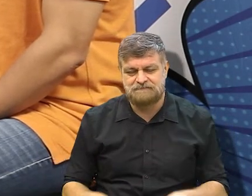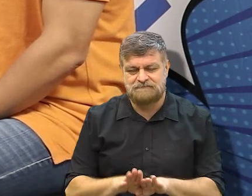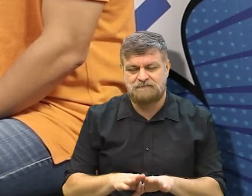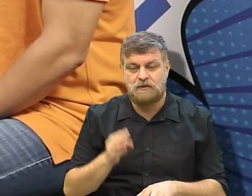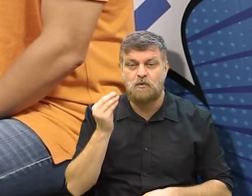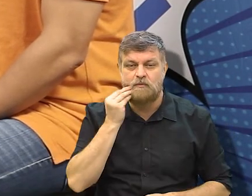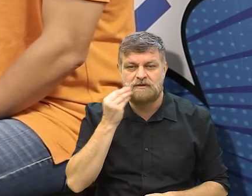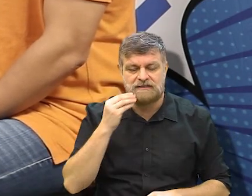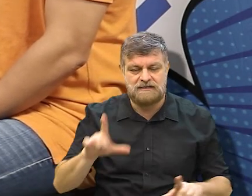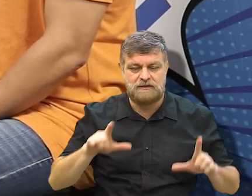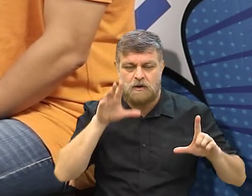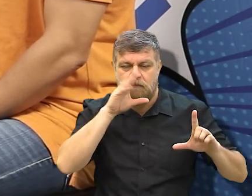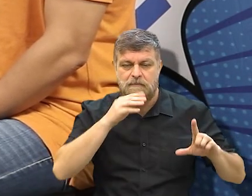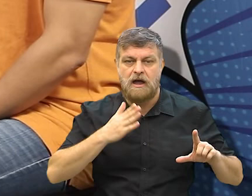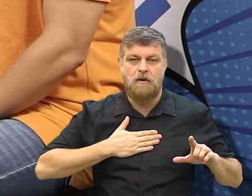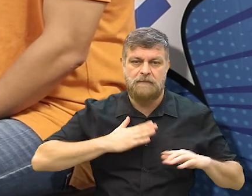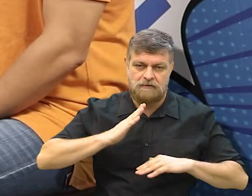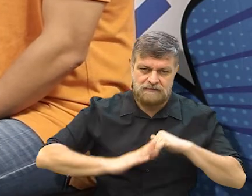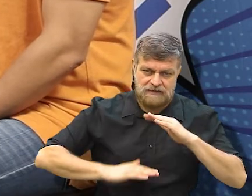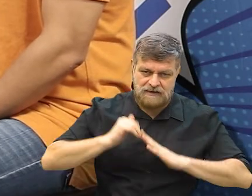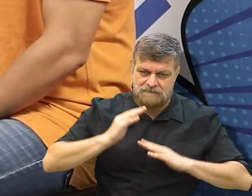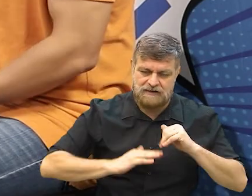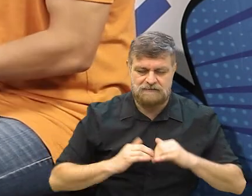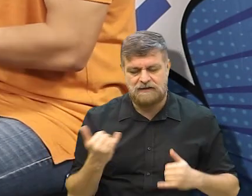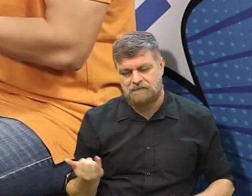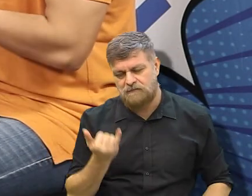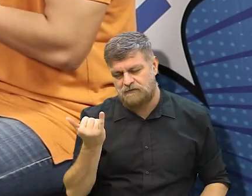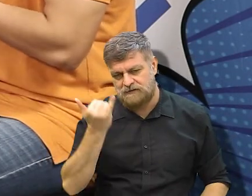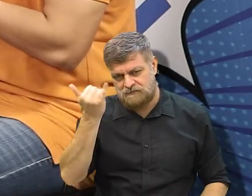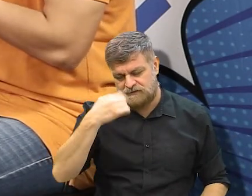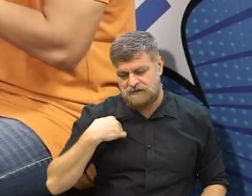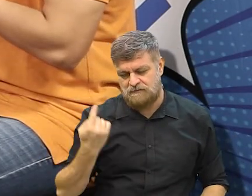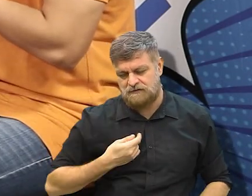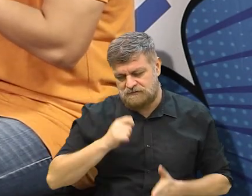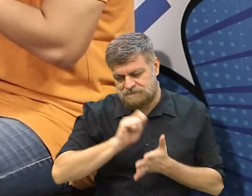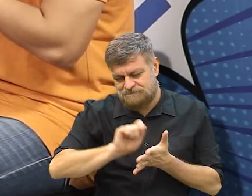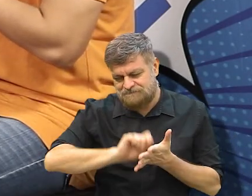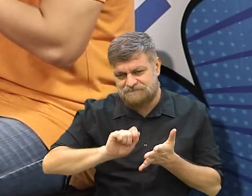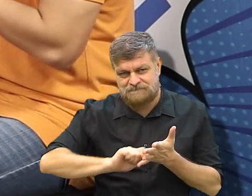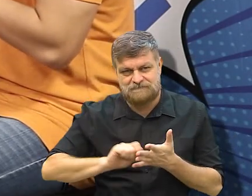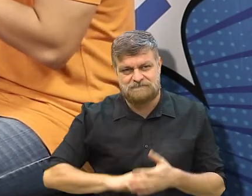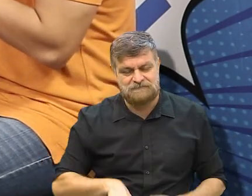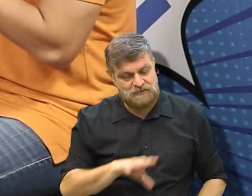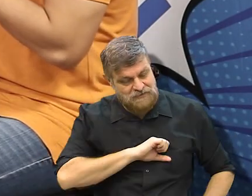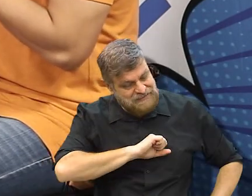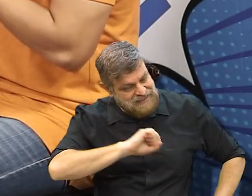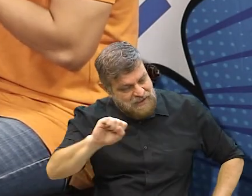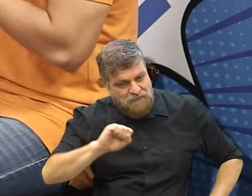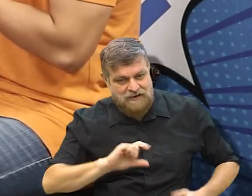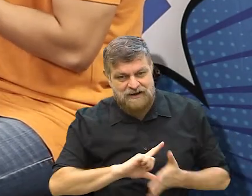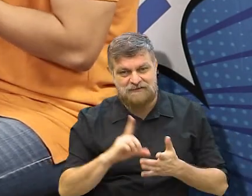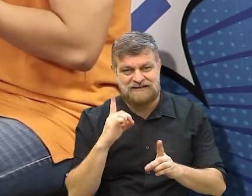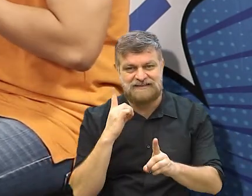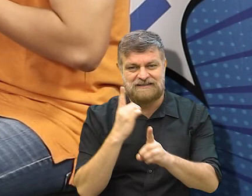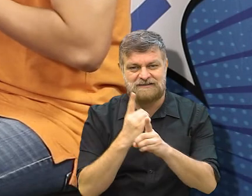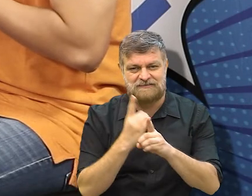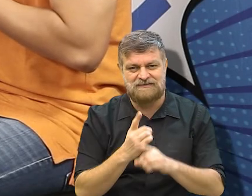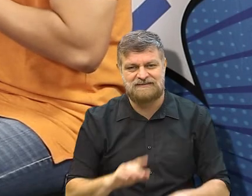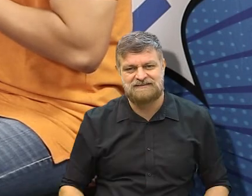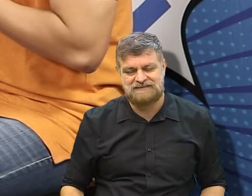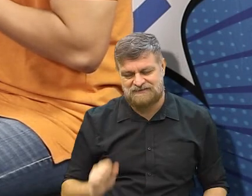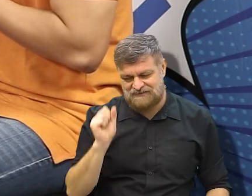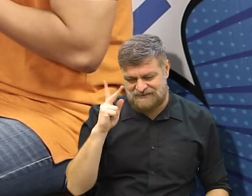né, poder dar essa oportunidade, por eu falar um pouco do meu trabalho, que isso é muito importante pra nós, autores. Valeu e até a próxima!